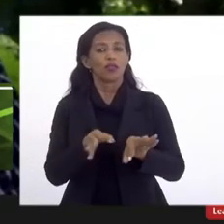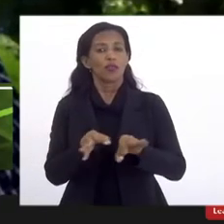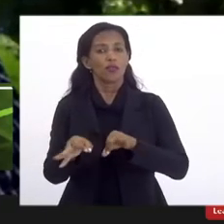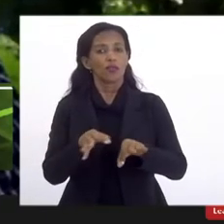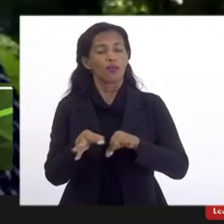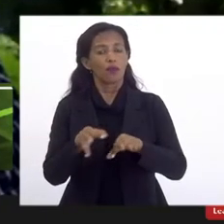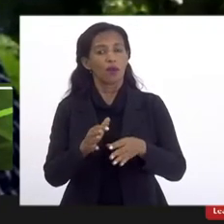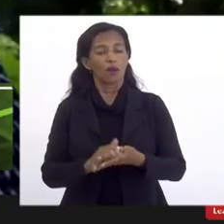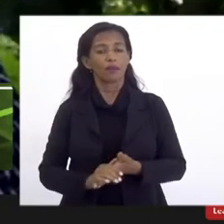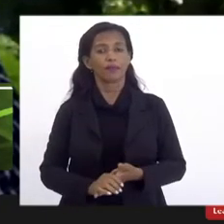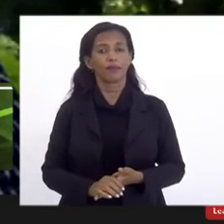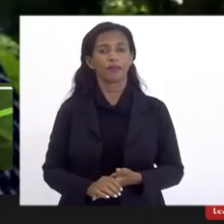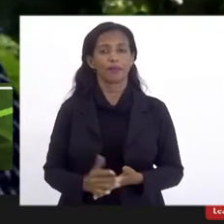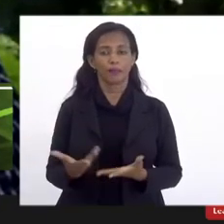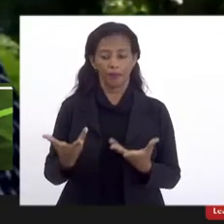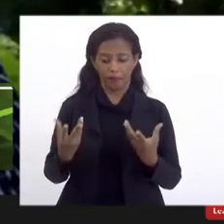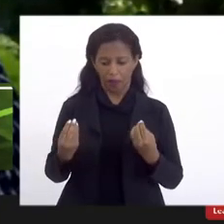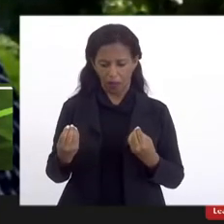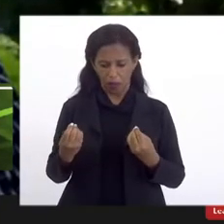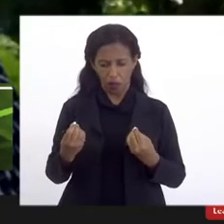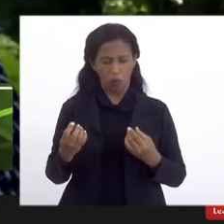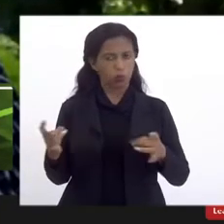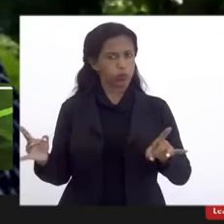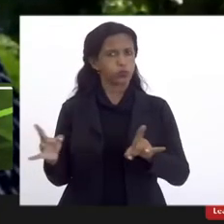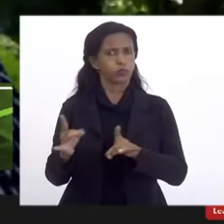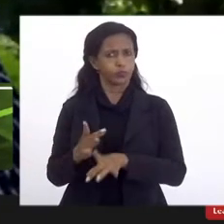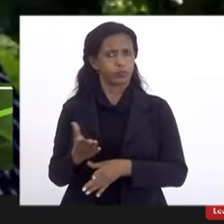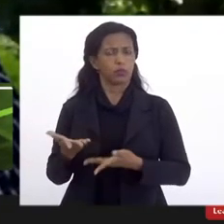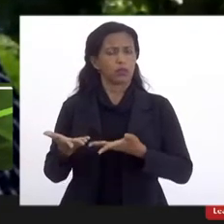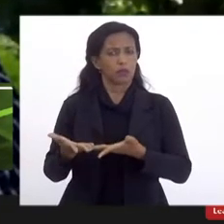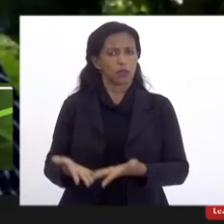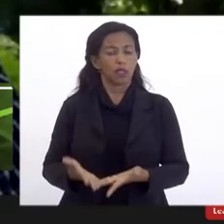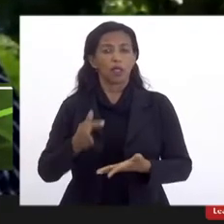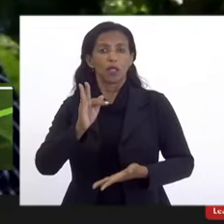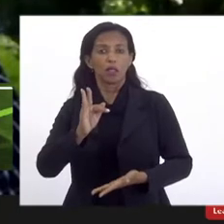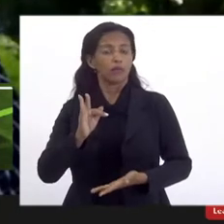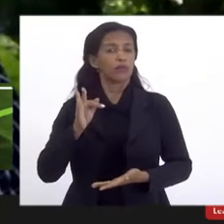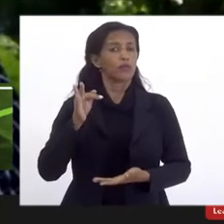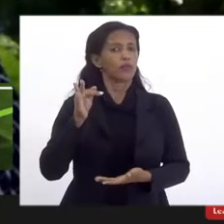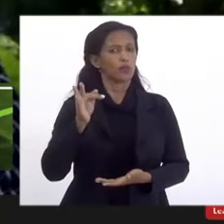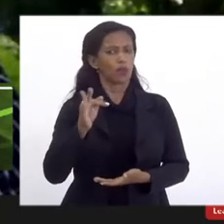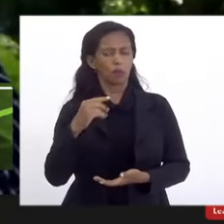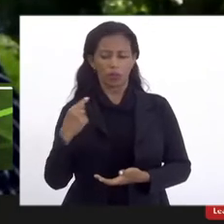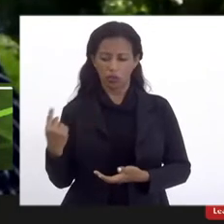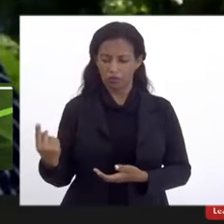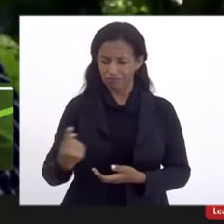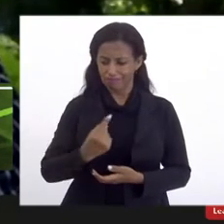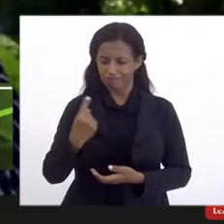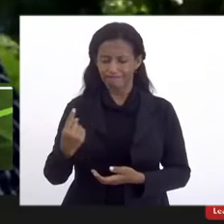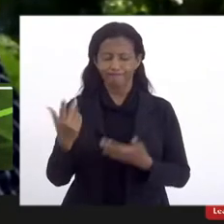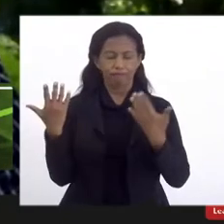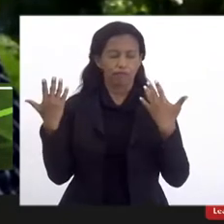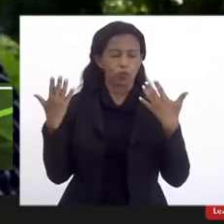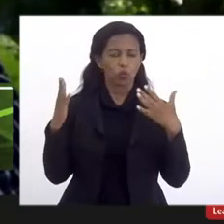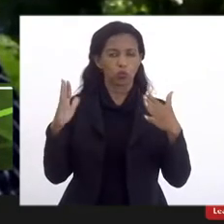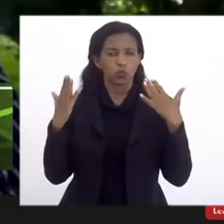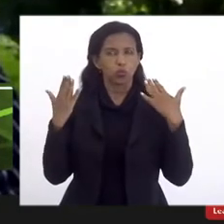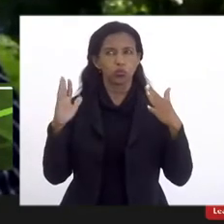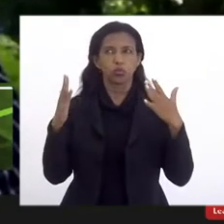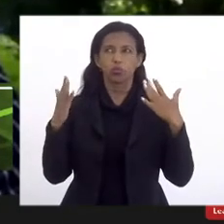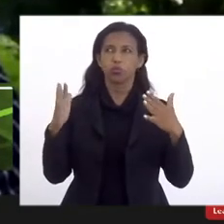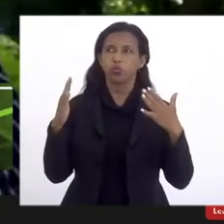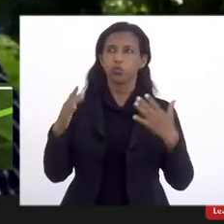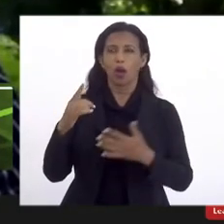muito eficiente e que futuramente nós estejamos comemorando e vendo